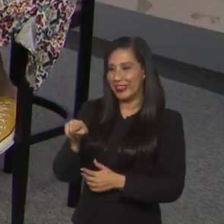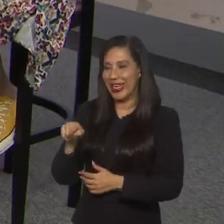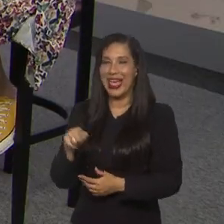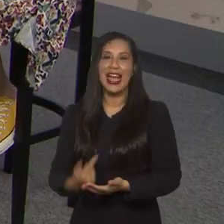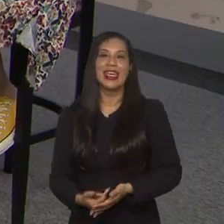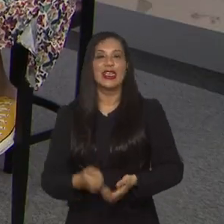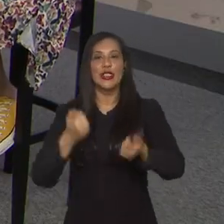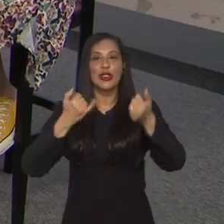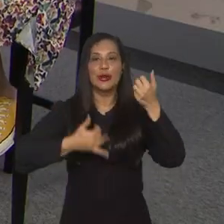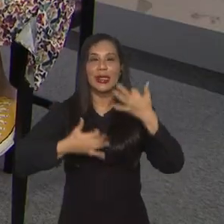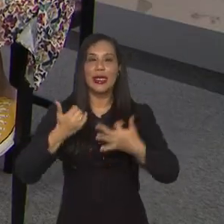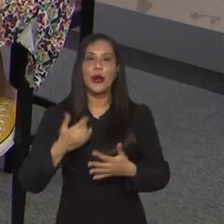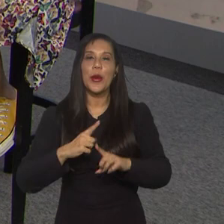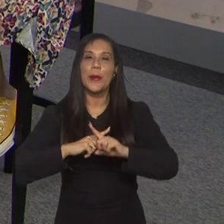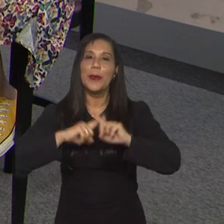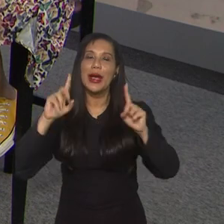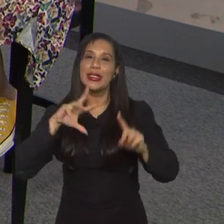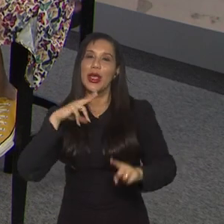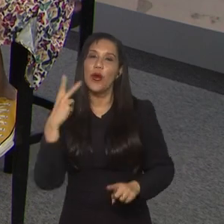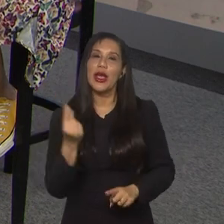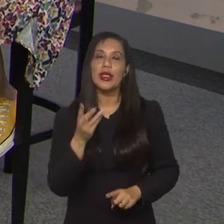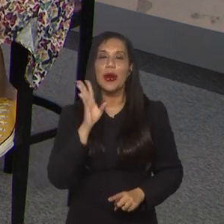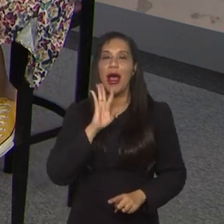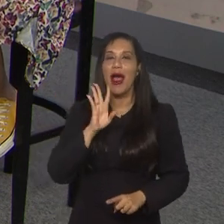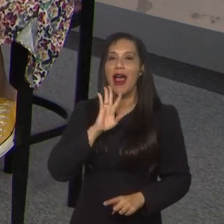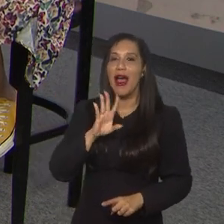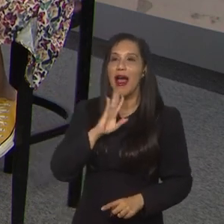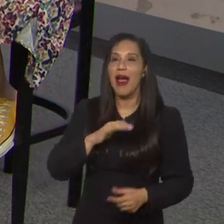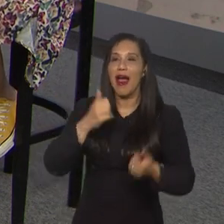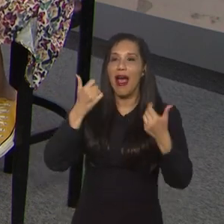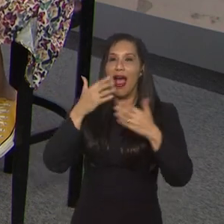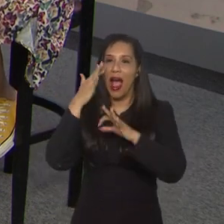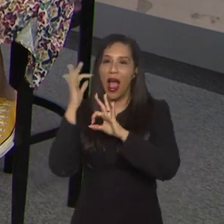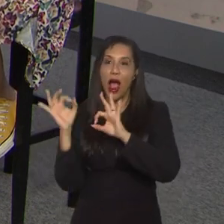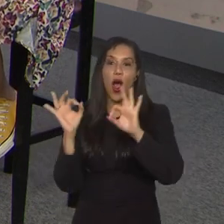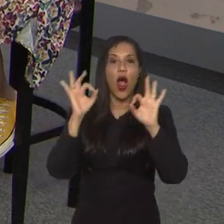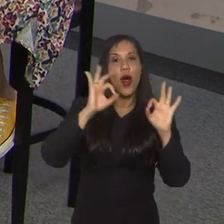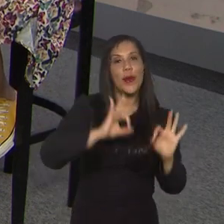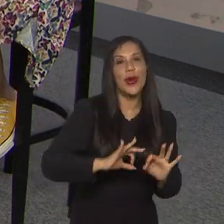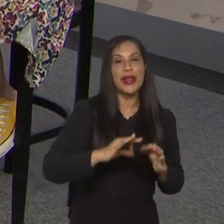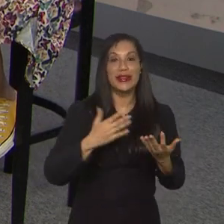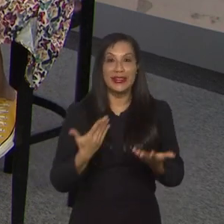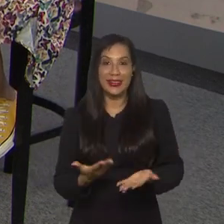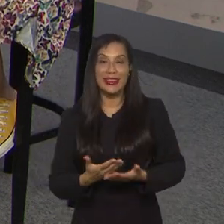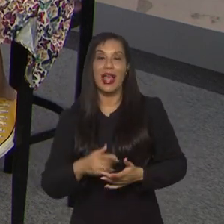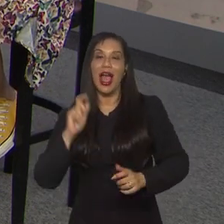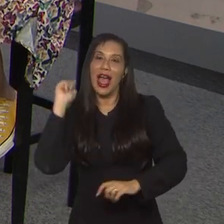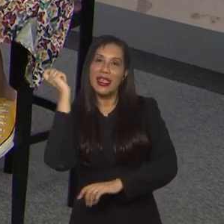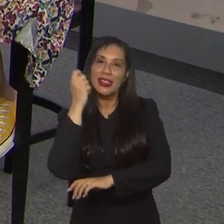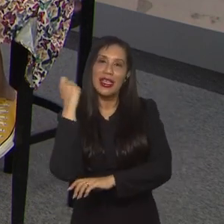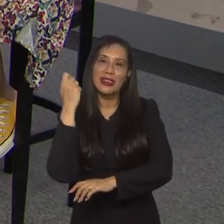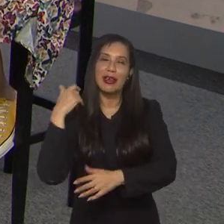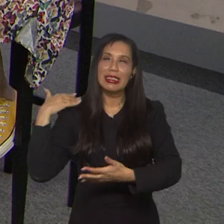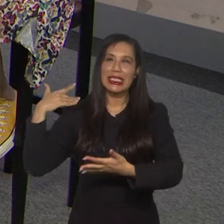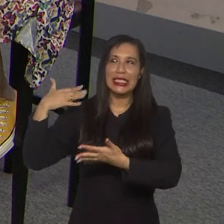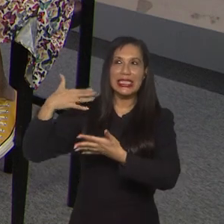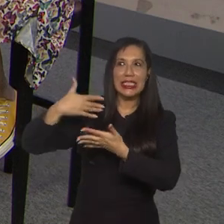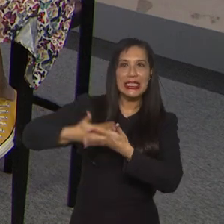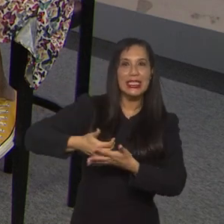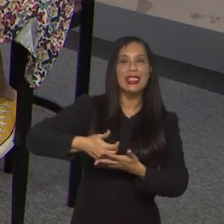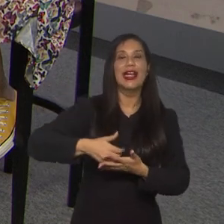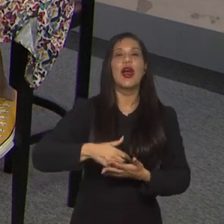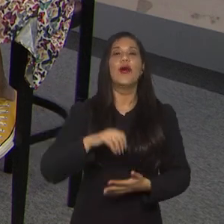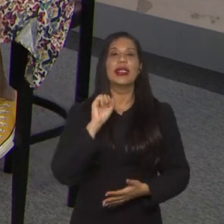como eu estava explicando. Mas eu acho bacana você falar também que acompanha, acompanhou a seleção desde 1988,